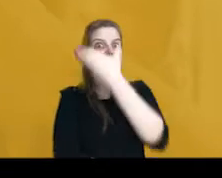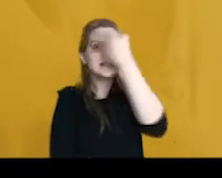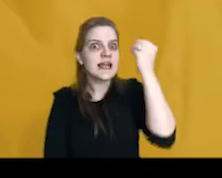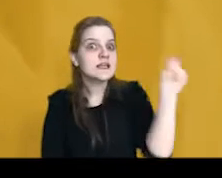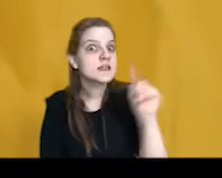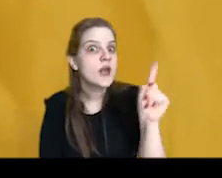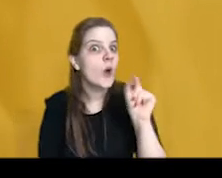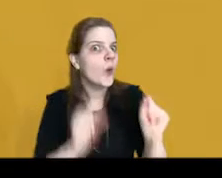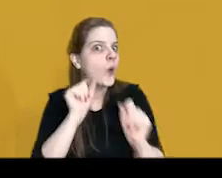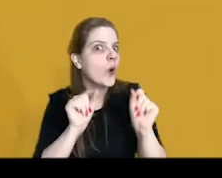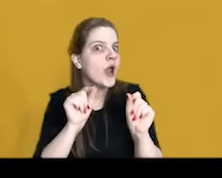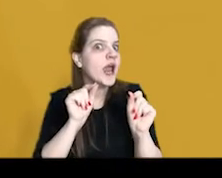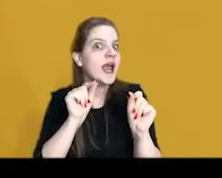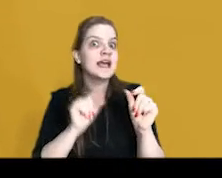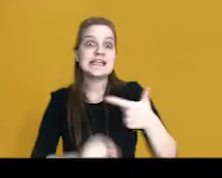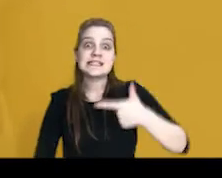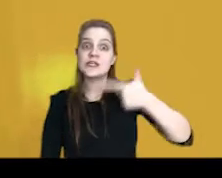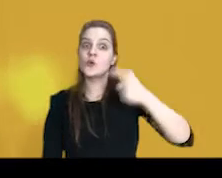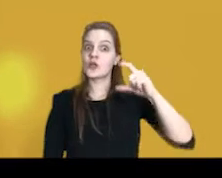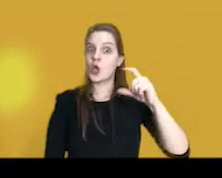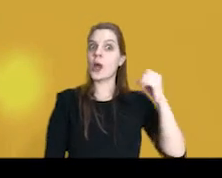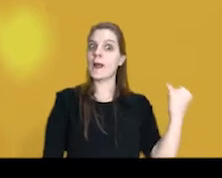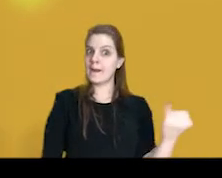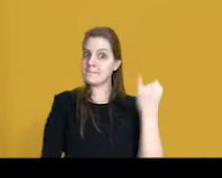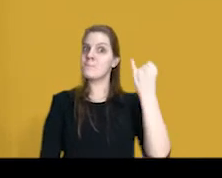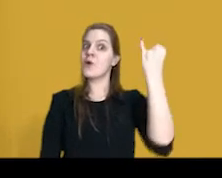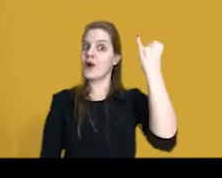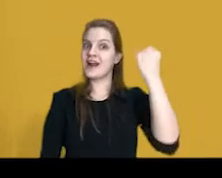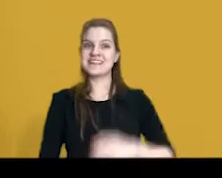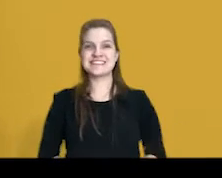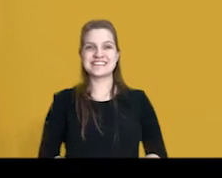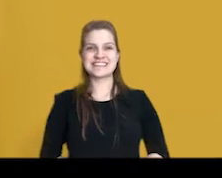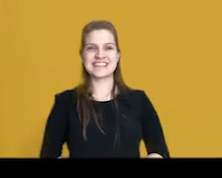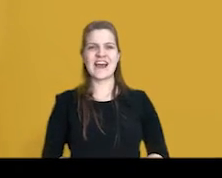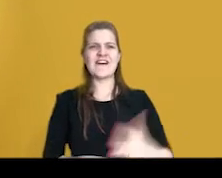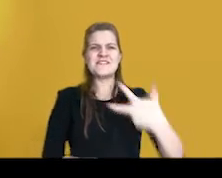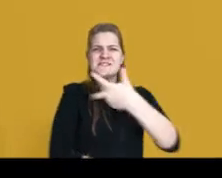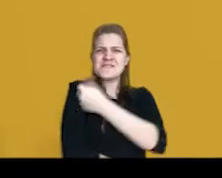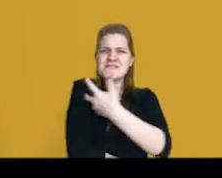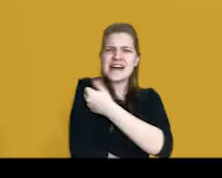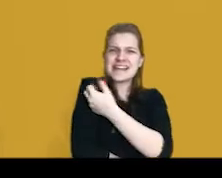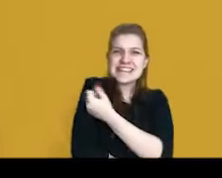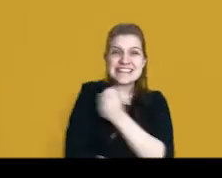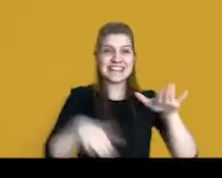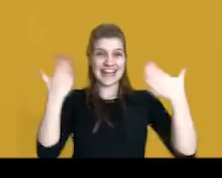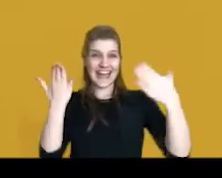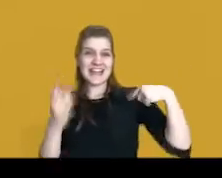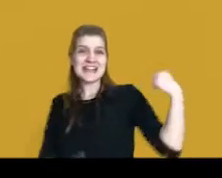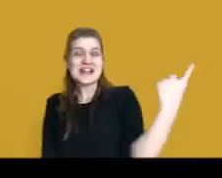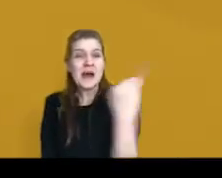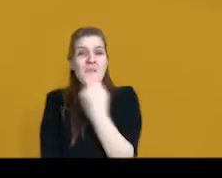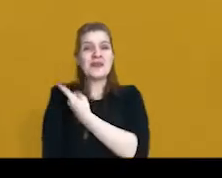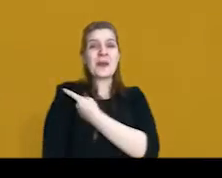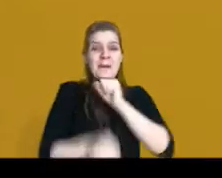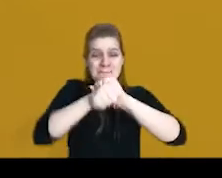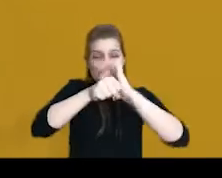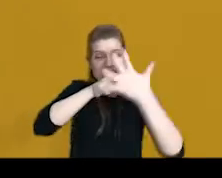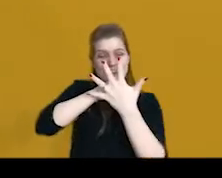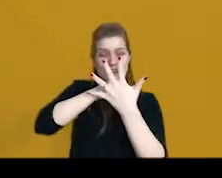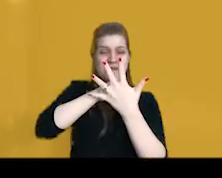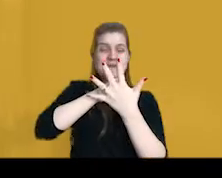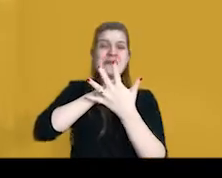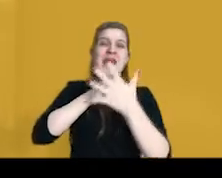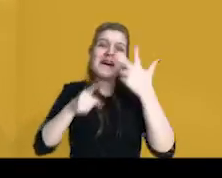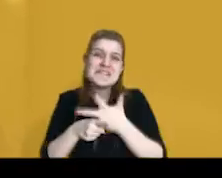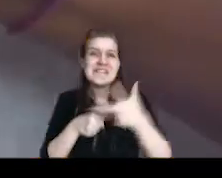se esqueça tomar a segunda dose também é muito importante somente com a vacinação vamos finalmente vencer a